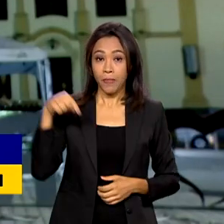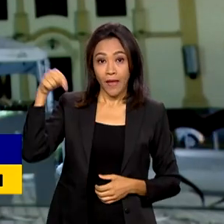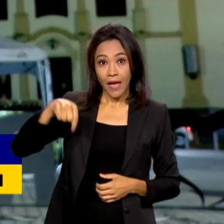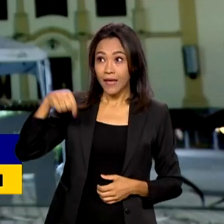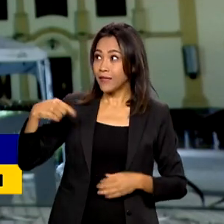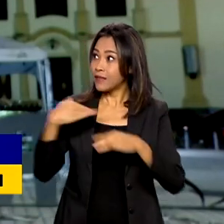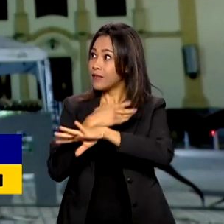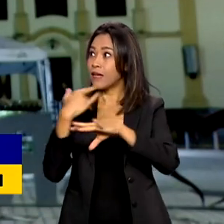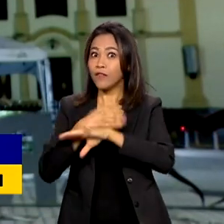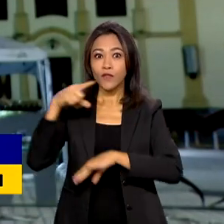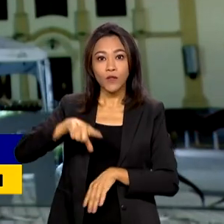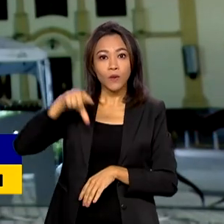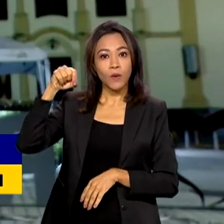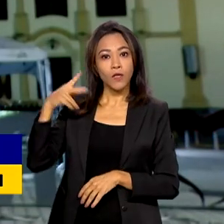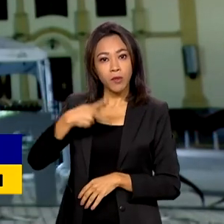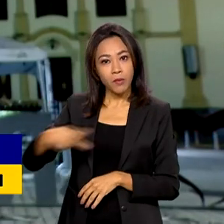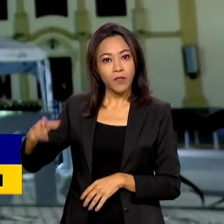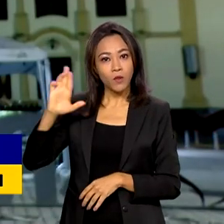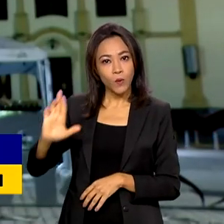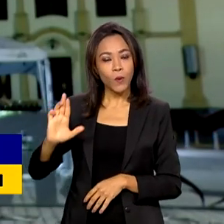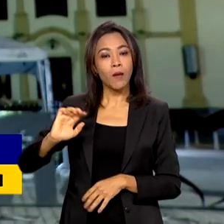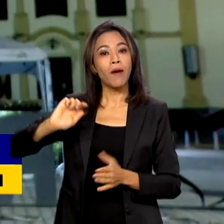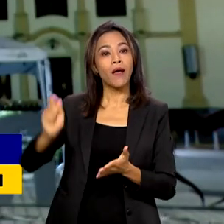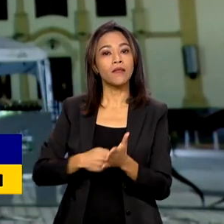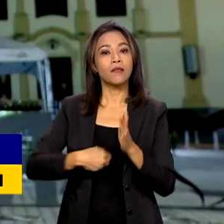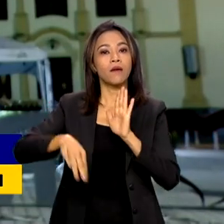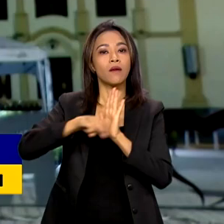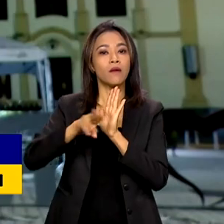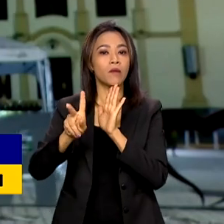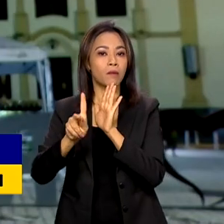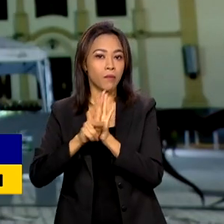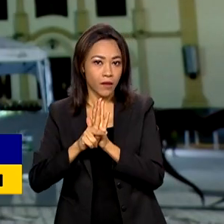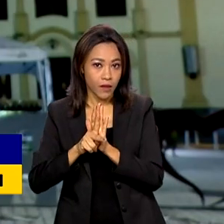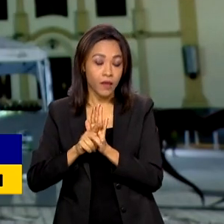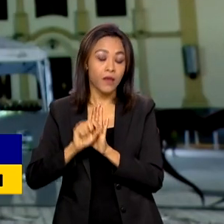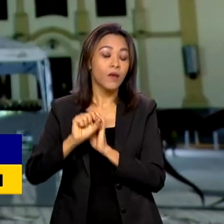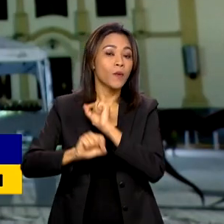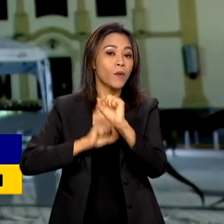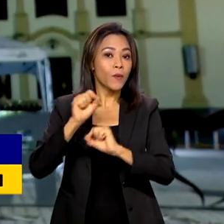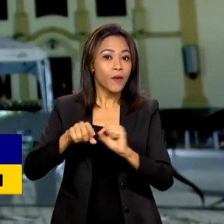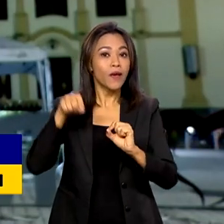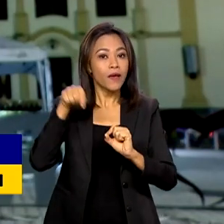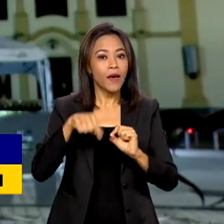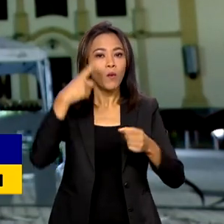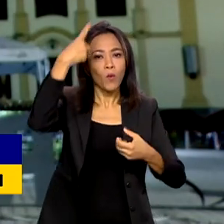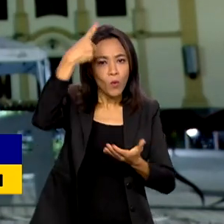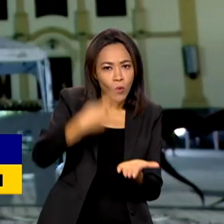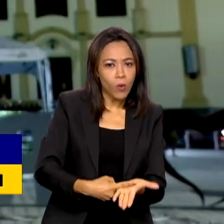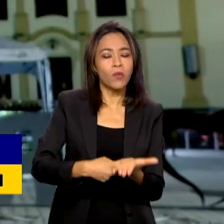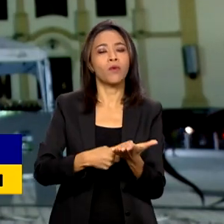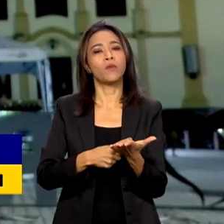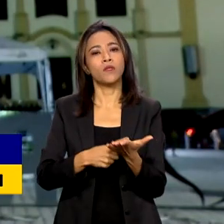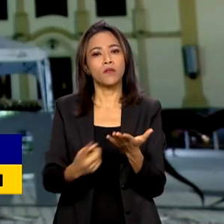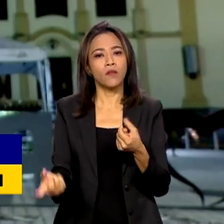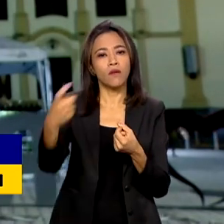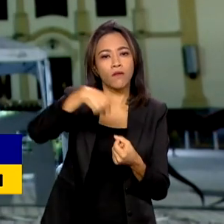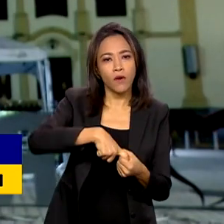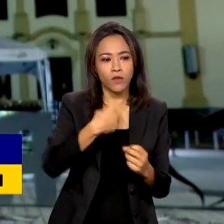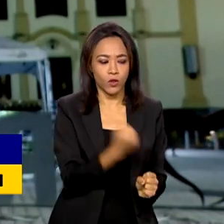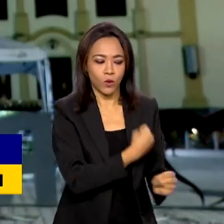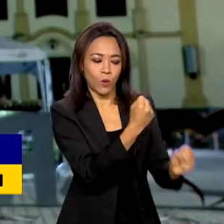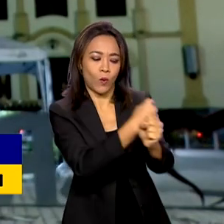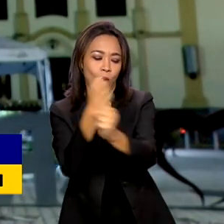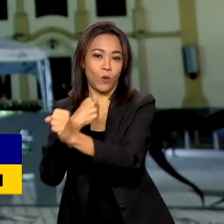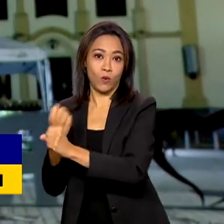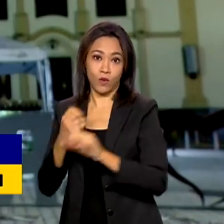Lula para assinar a medida provisória que institui o Pacto Nacional pela Retomada de Obras de Educação